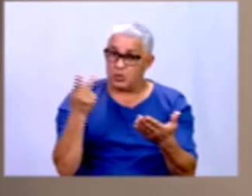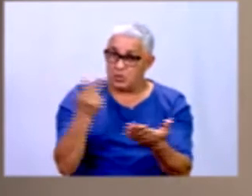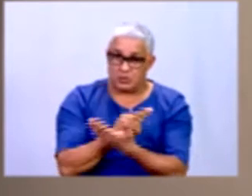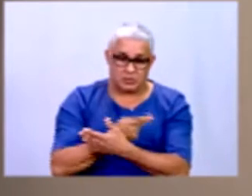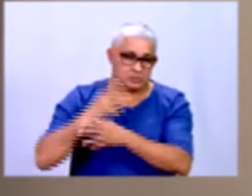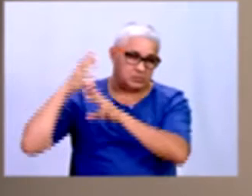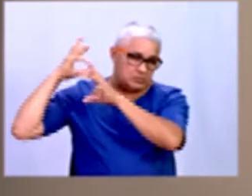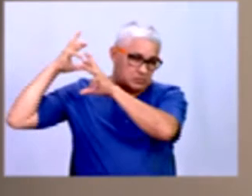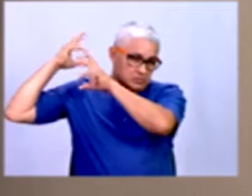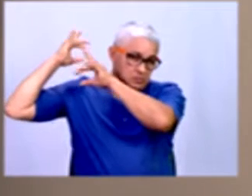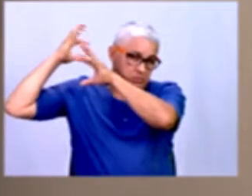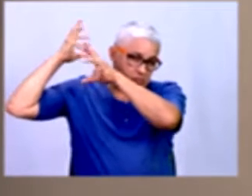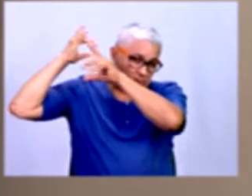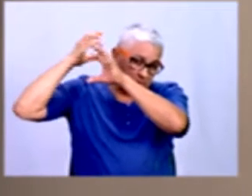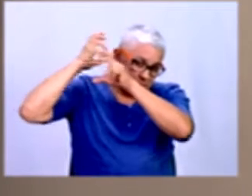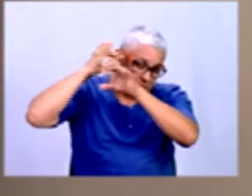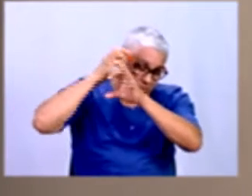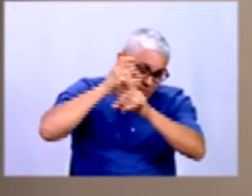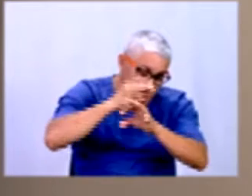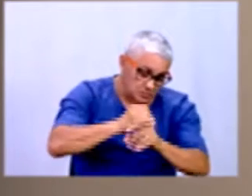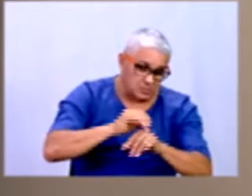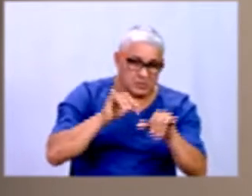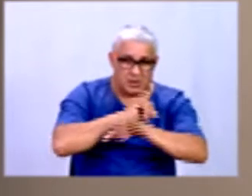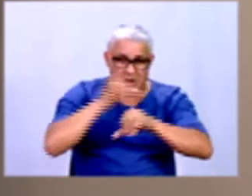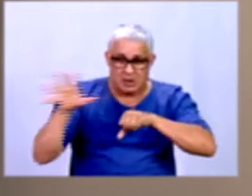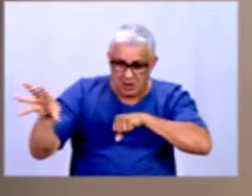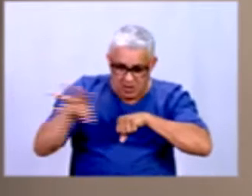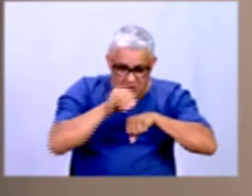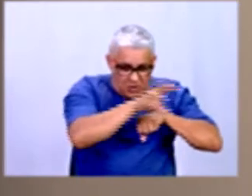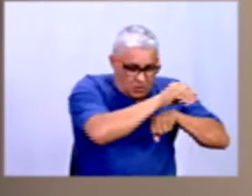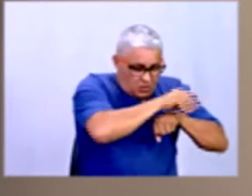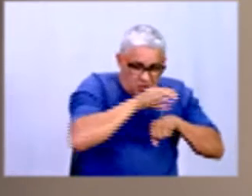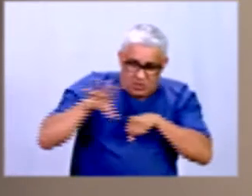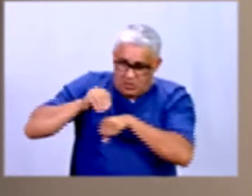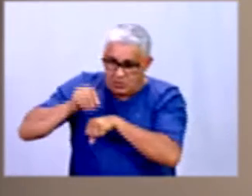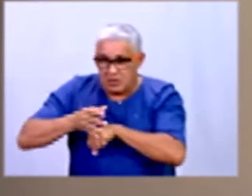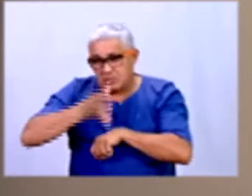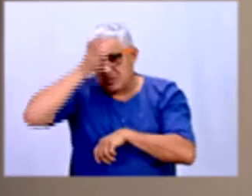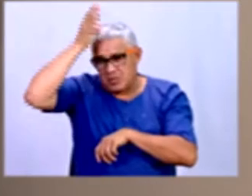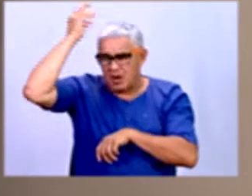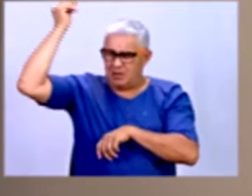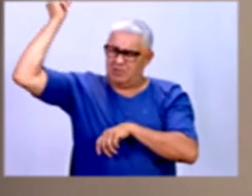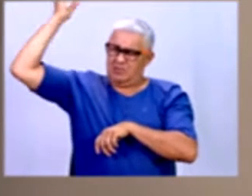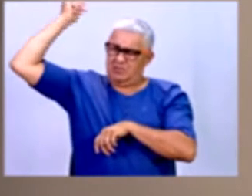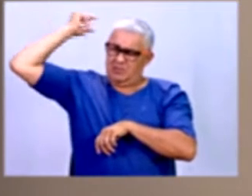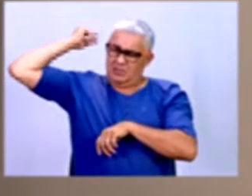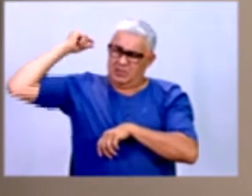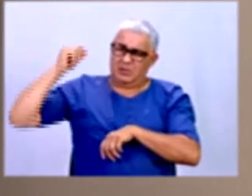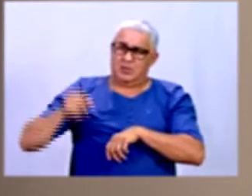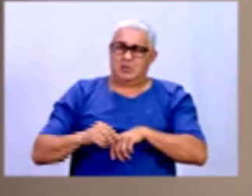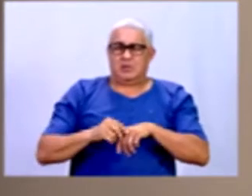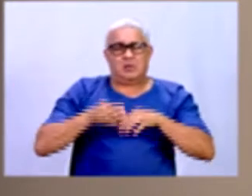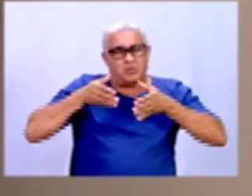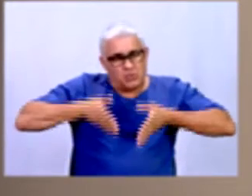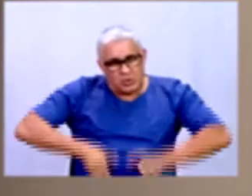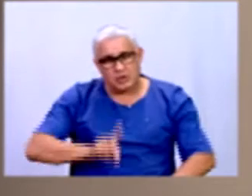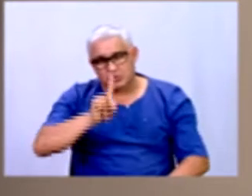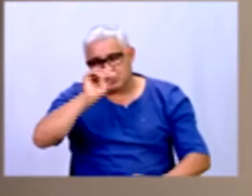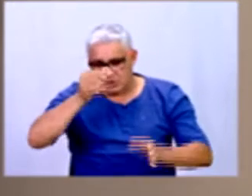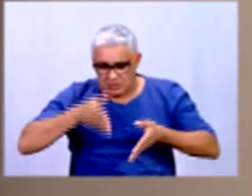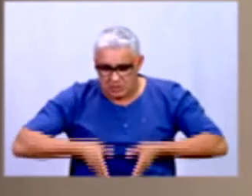né? Desde sempre, os romanos coletavam informações de nascimento,